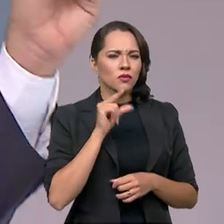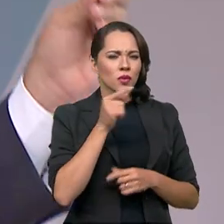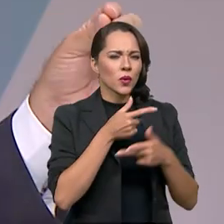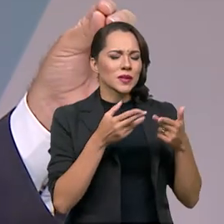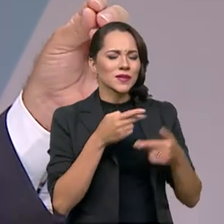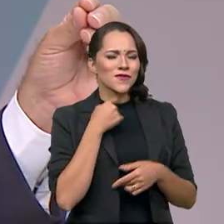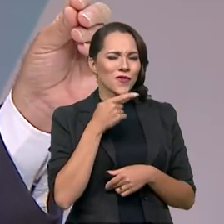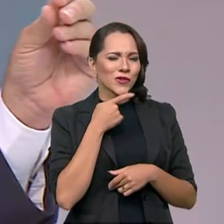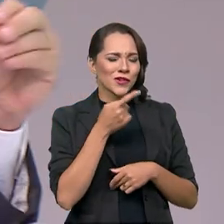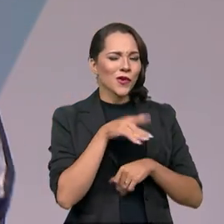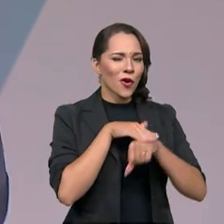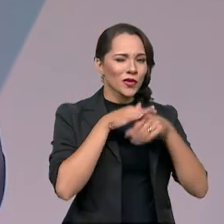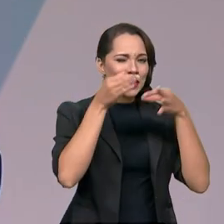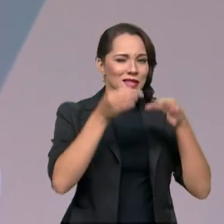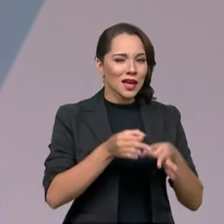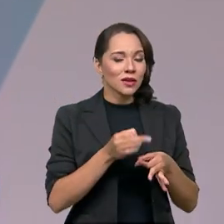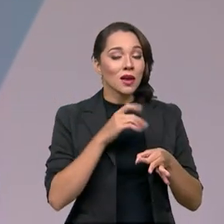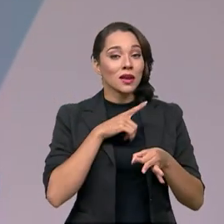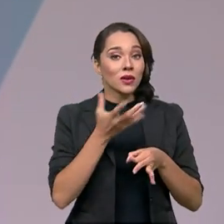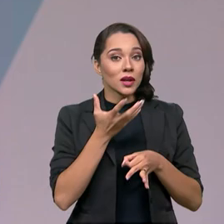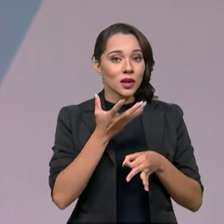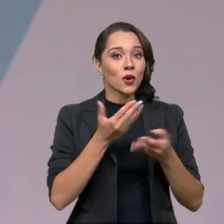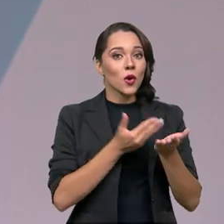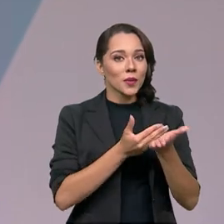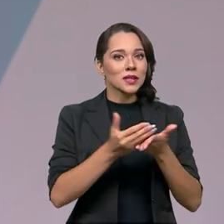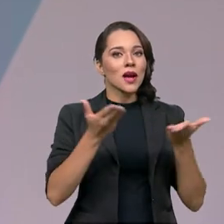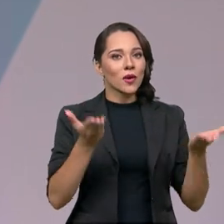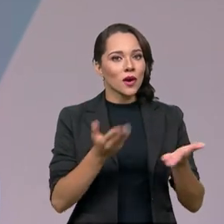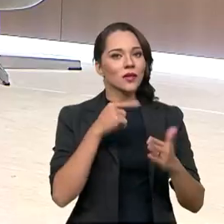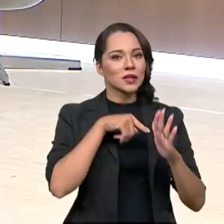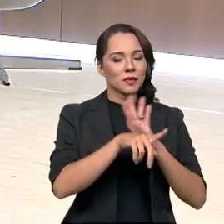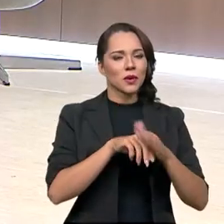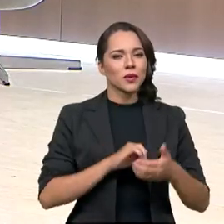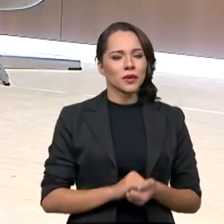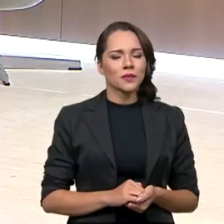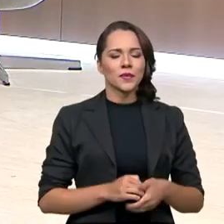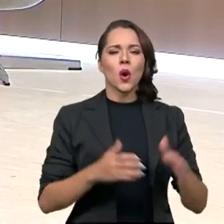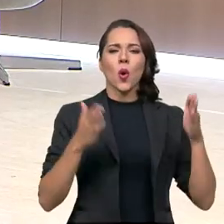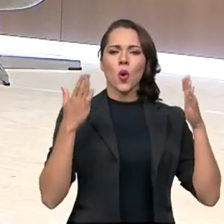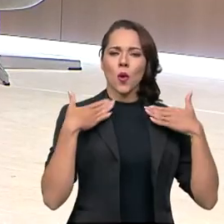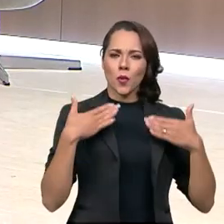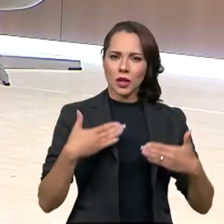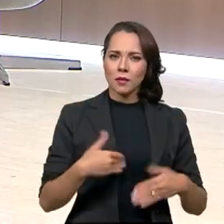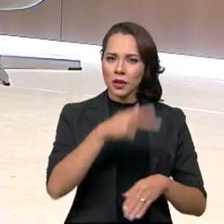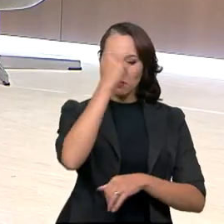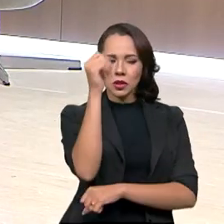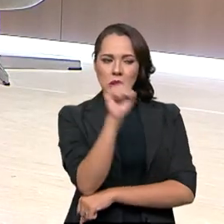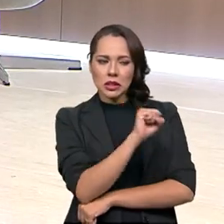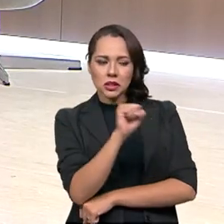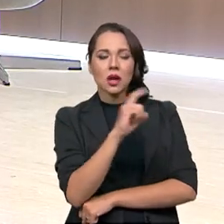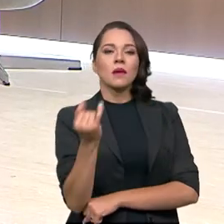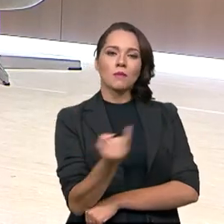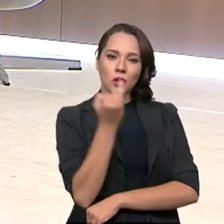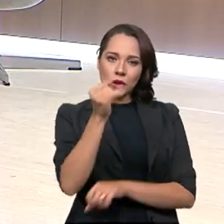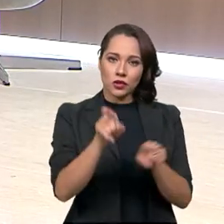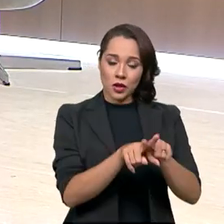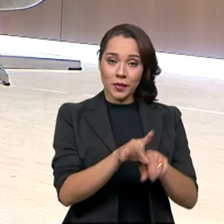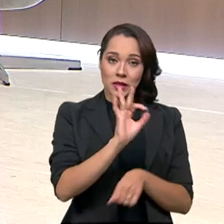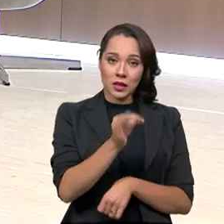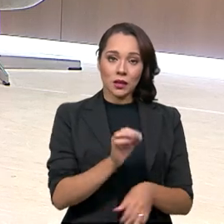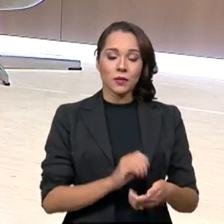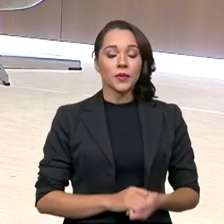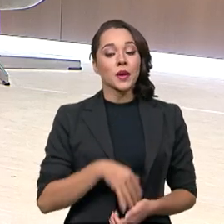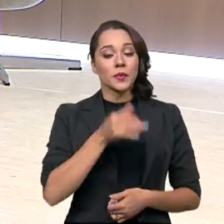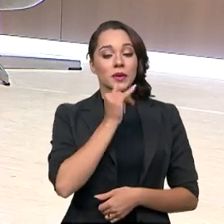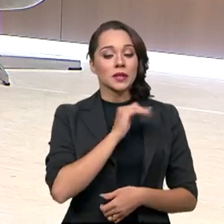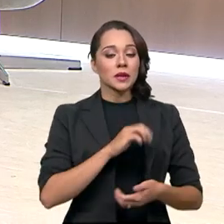que não deu para a gente fazer no primeiro bloco. Eu queria abrir esse bloco com essa questão. O comportamento do condutor é fundamental também. Por exemplo,